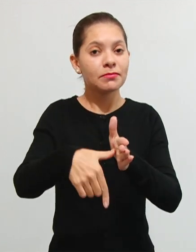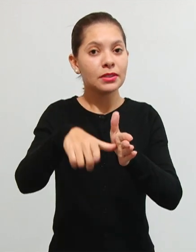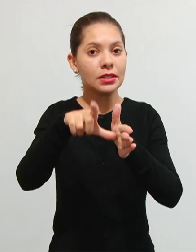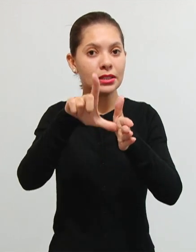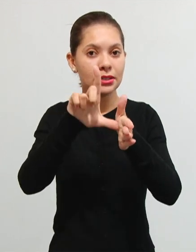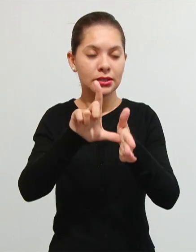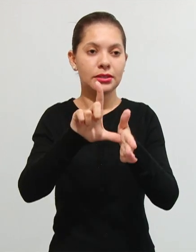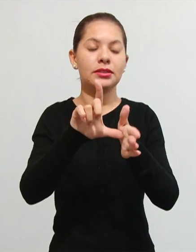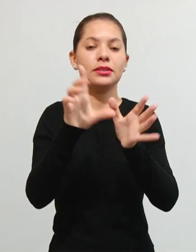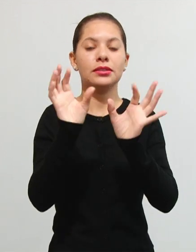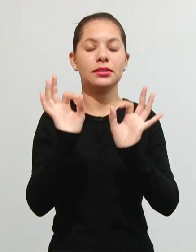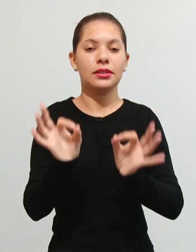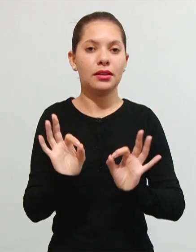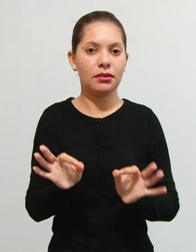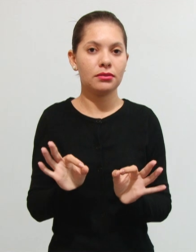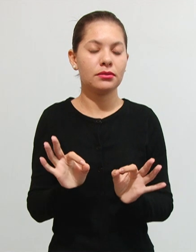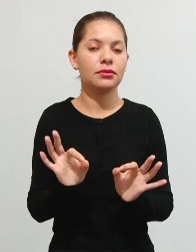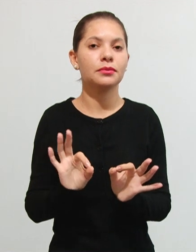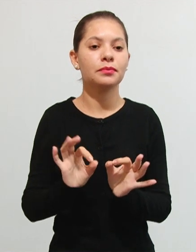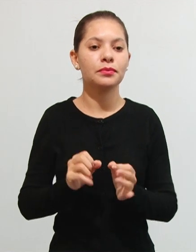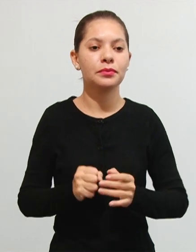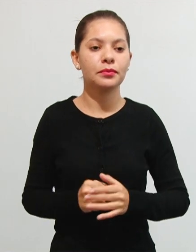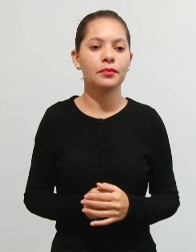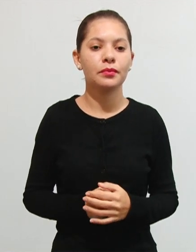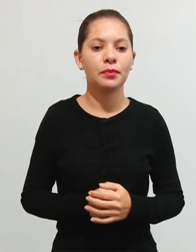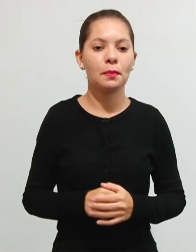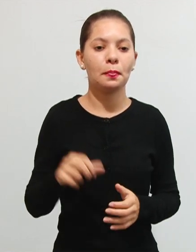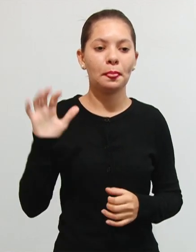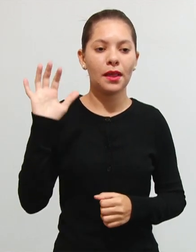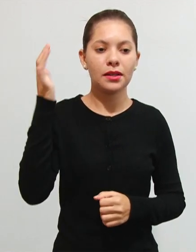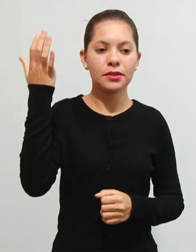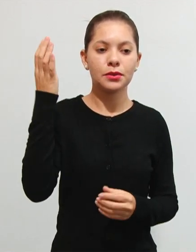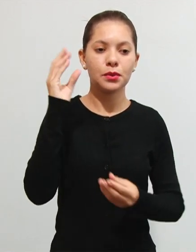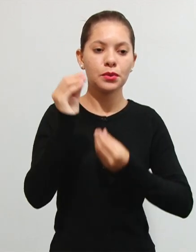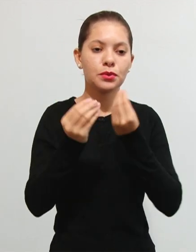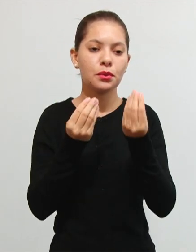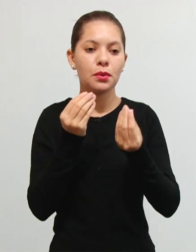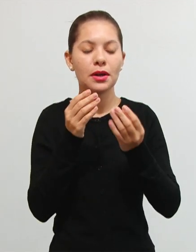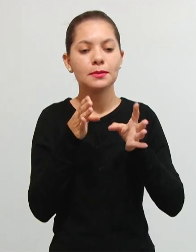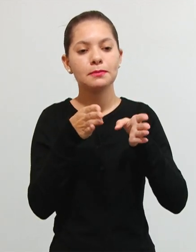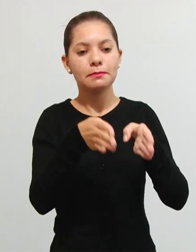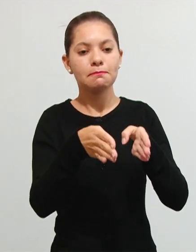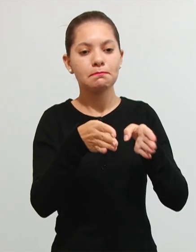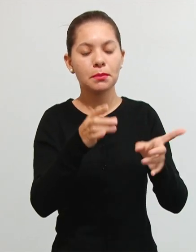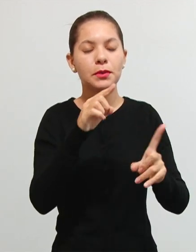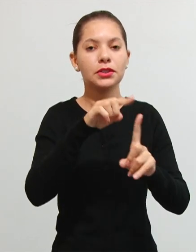seriam seriam exações instituídas com específicos propósitos de arrecadação para